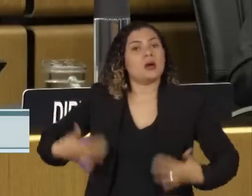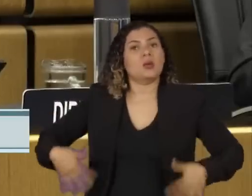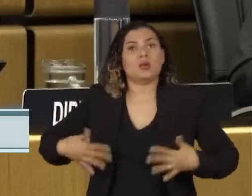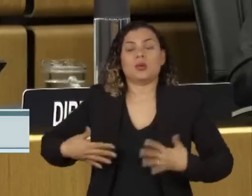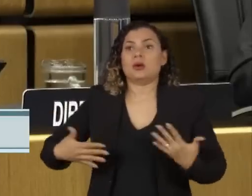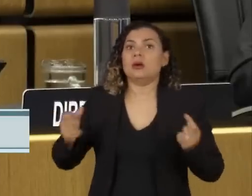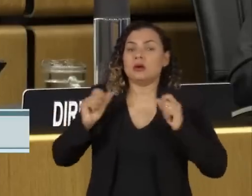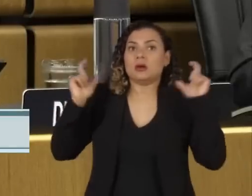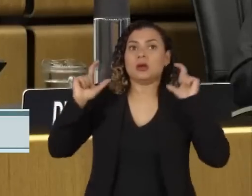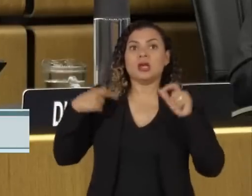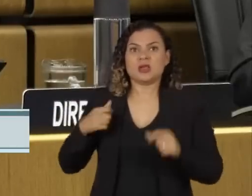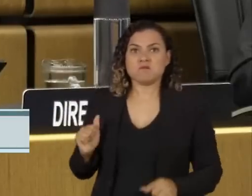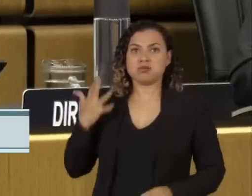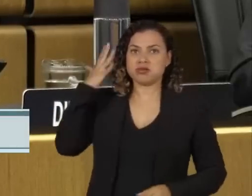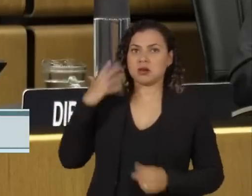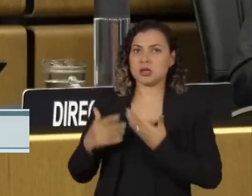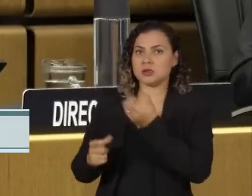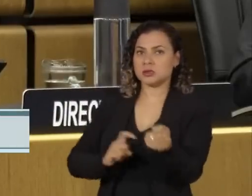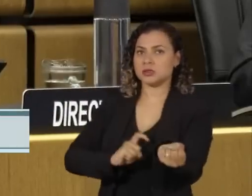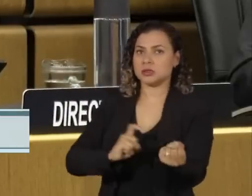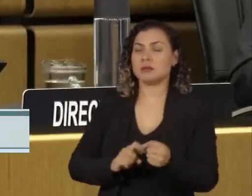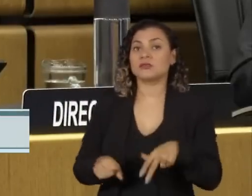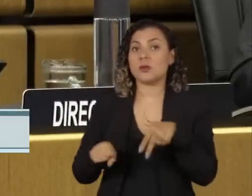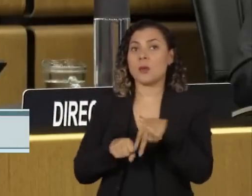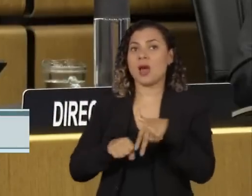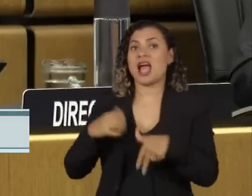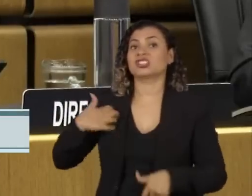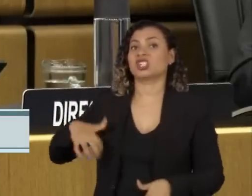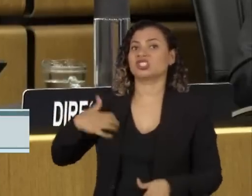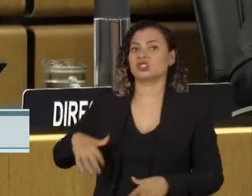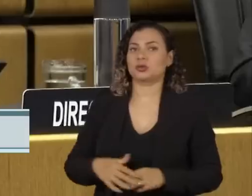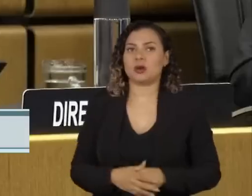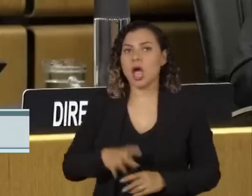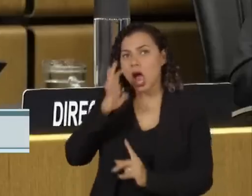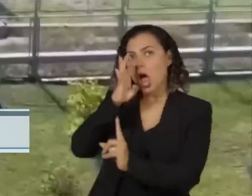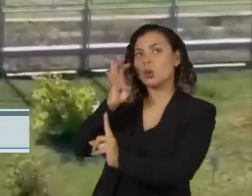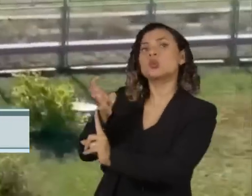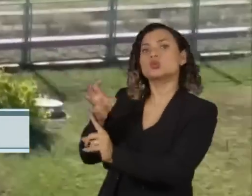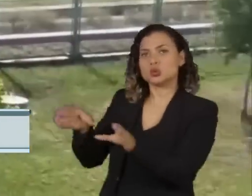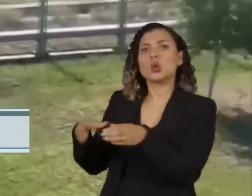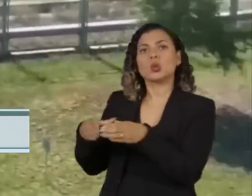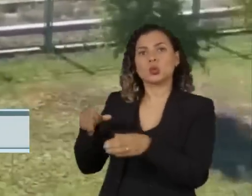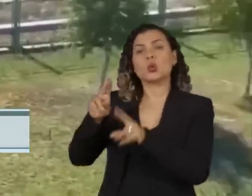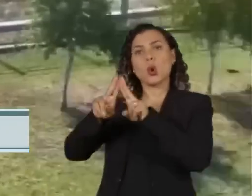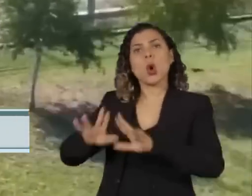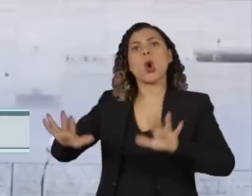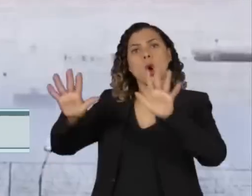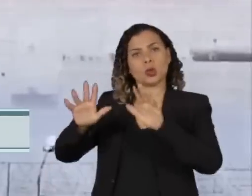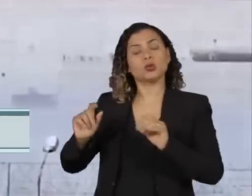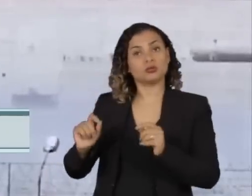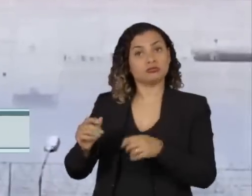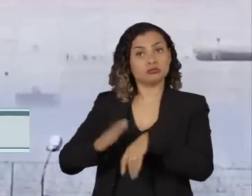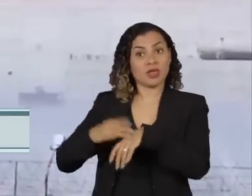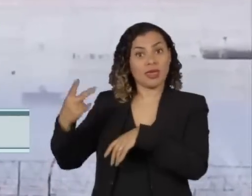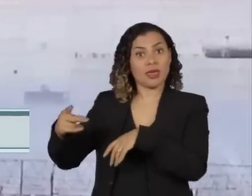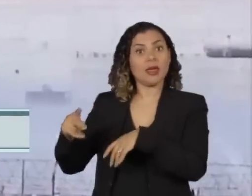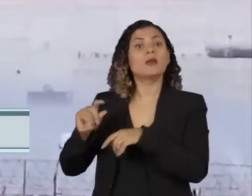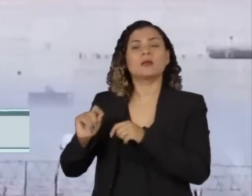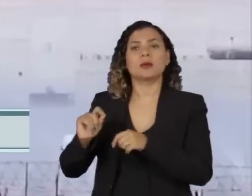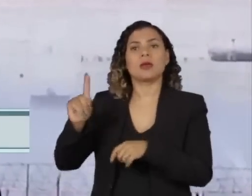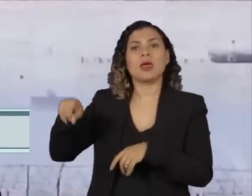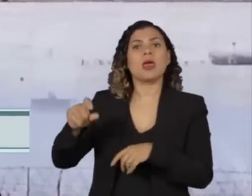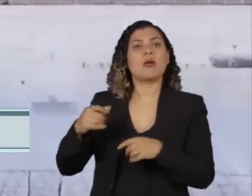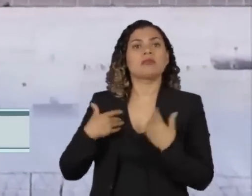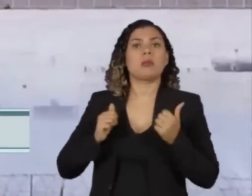Visivelmente irritado, o diplomata argentino acusou a própria agência da ONU, dirigida por ele, de ser